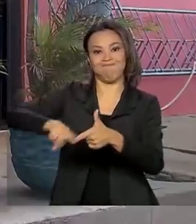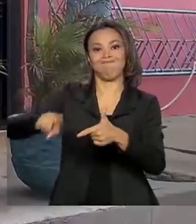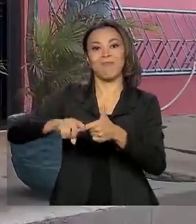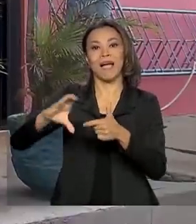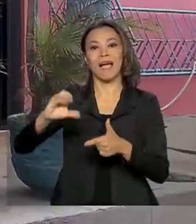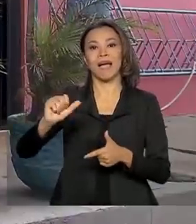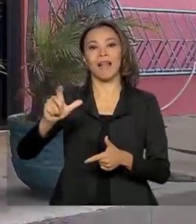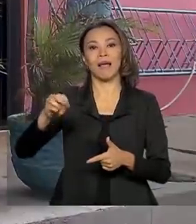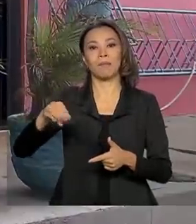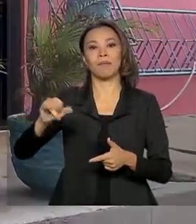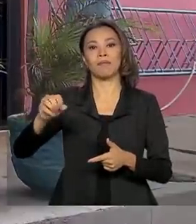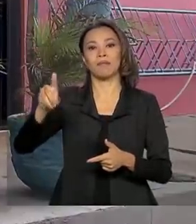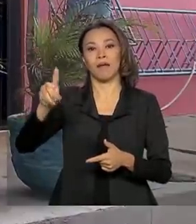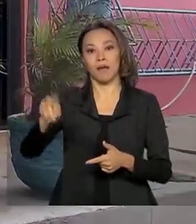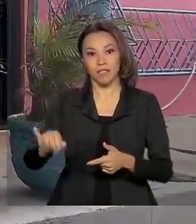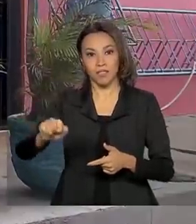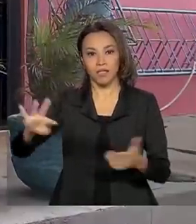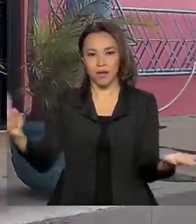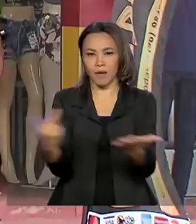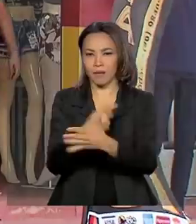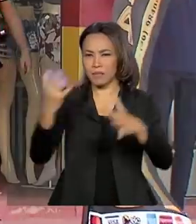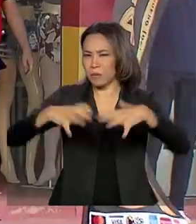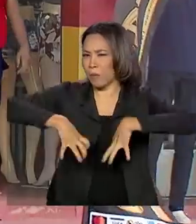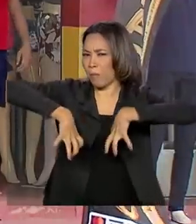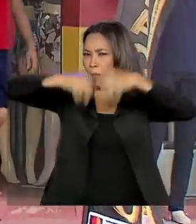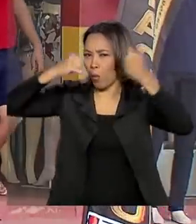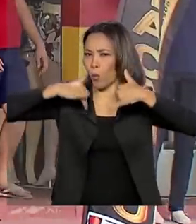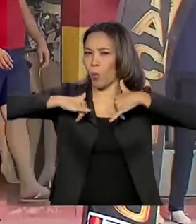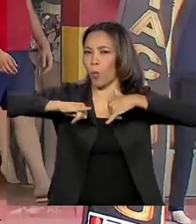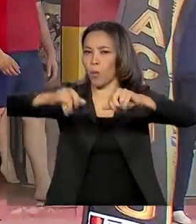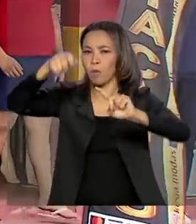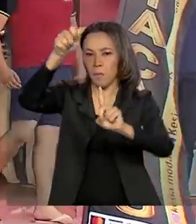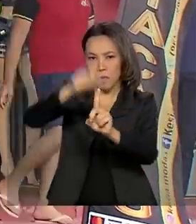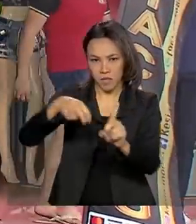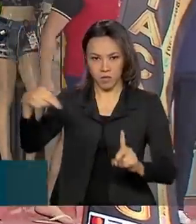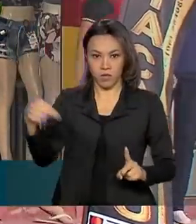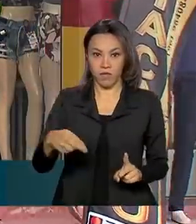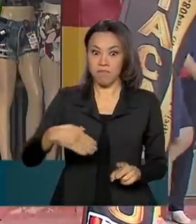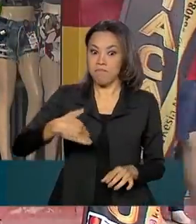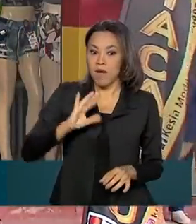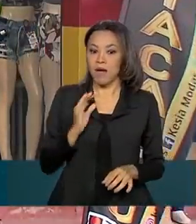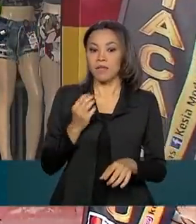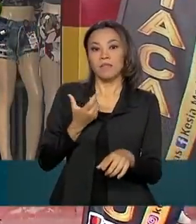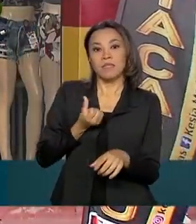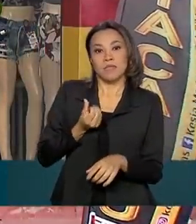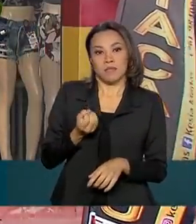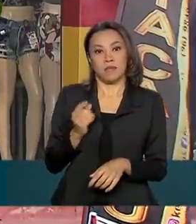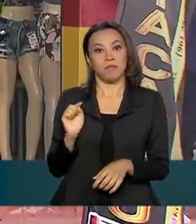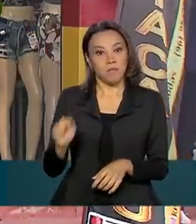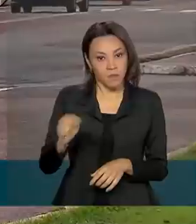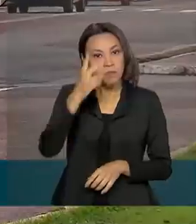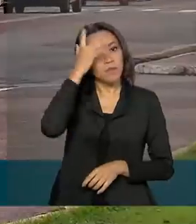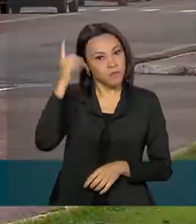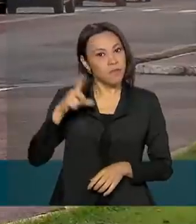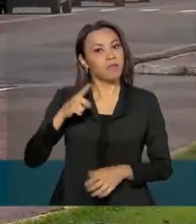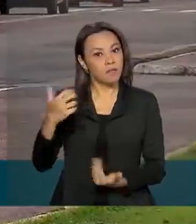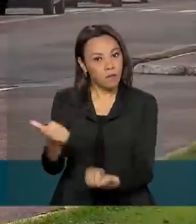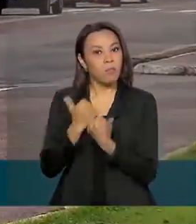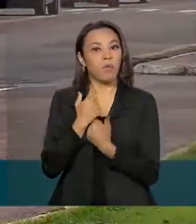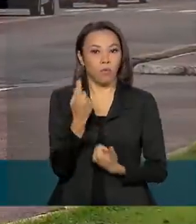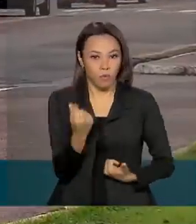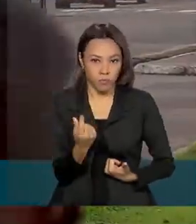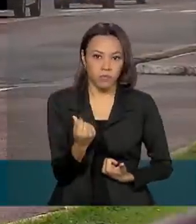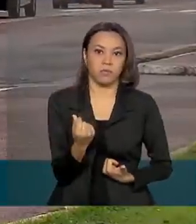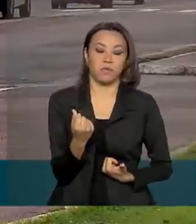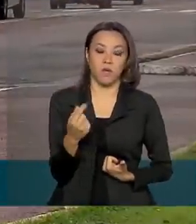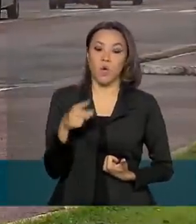por conta do apagão que atingiu o estado neste mês. Mais de 60 mil pessoas devem ser beneficiadas. O pedido